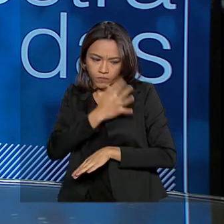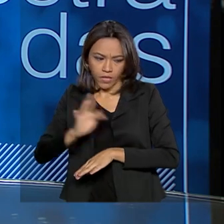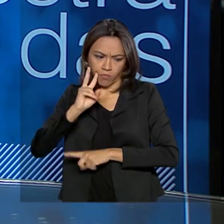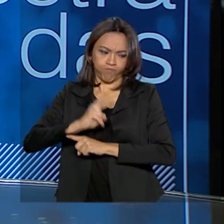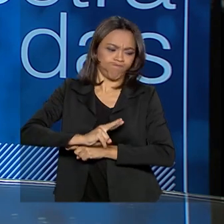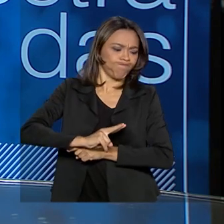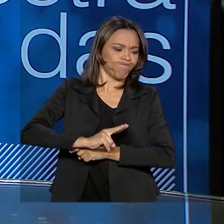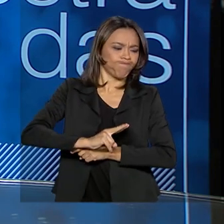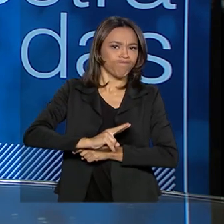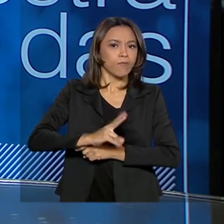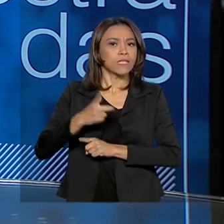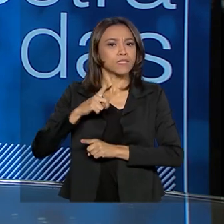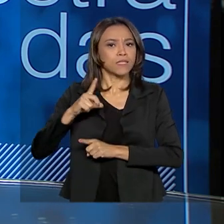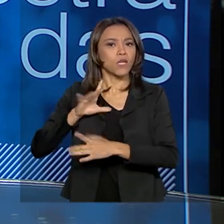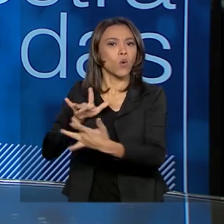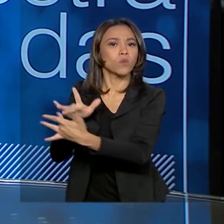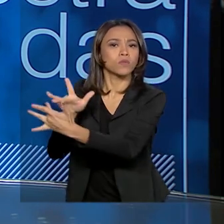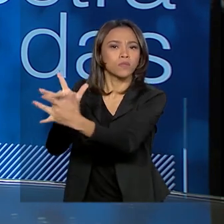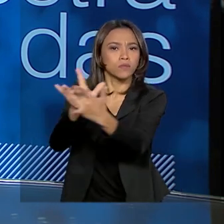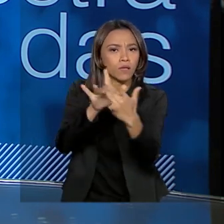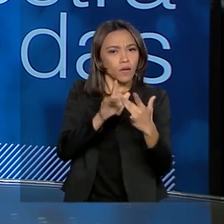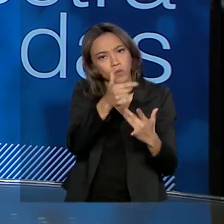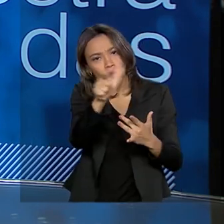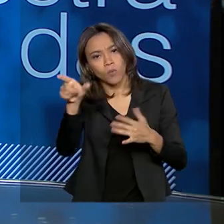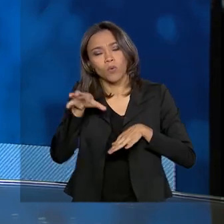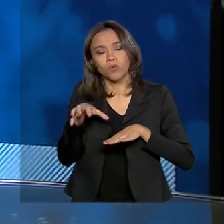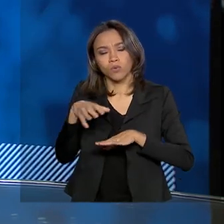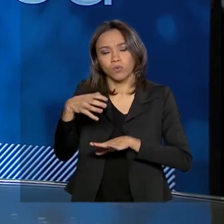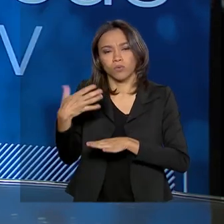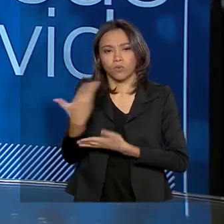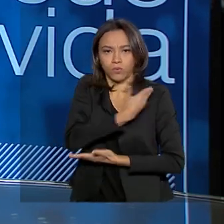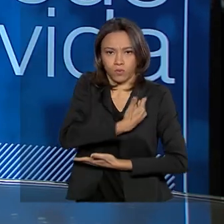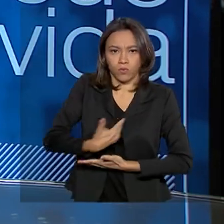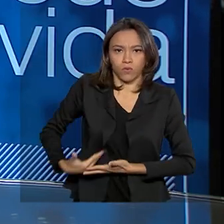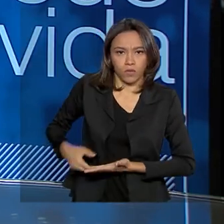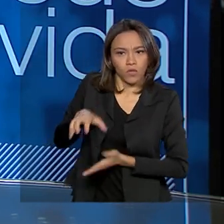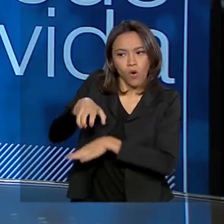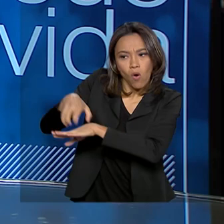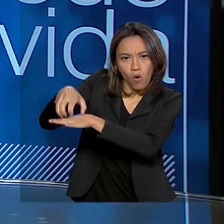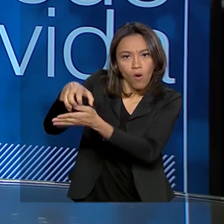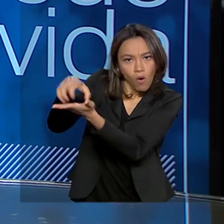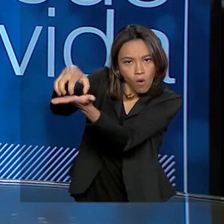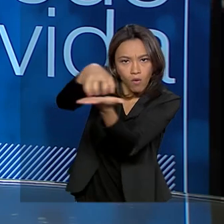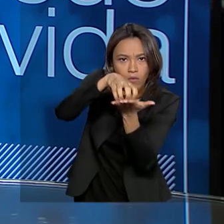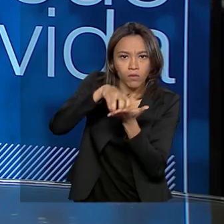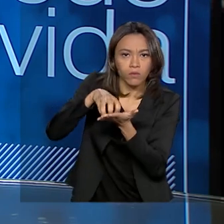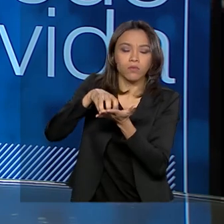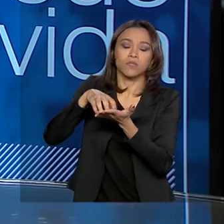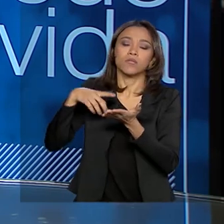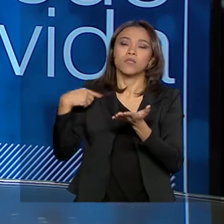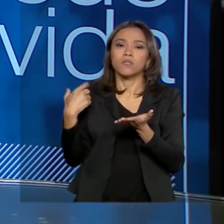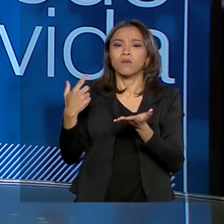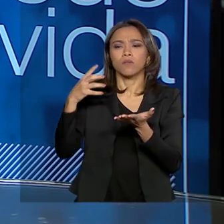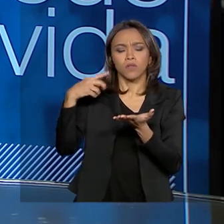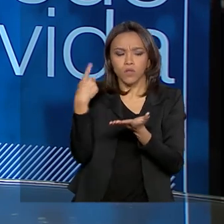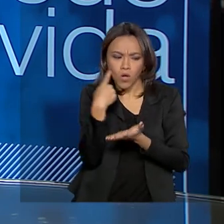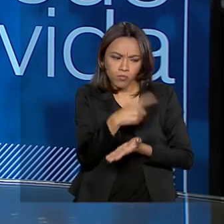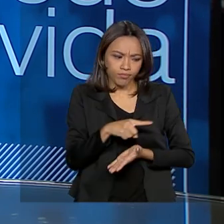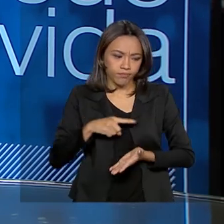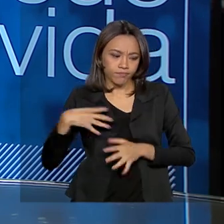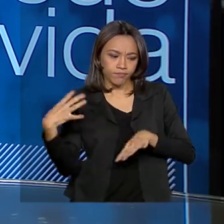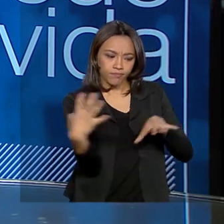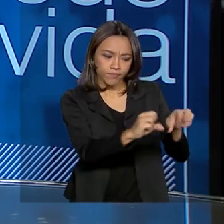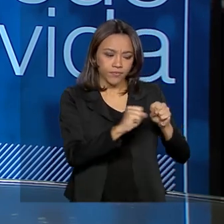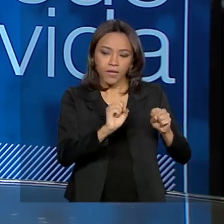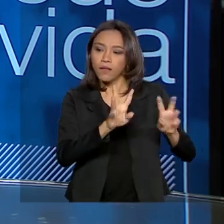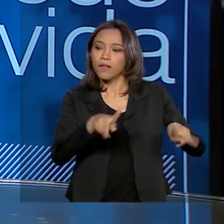rede de interlocução com os órgãos que têm atribuição prioritária das várias matérias e nós fazemos a apreensão e encaminhamento